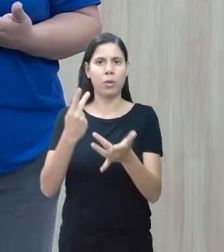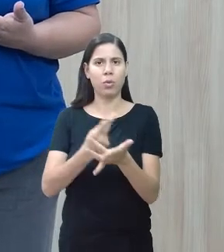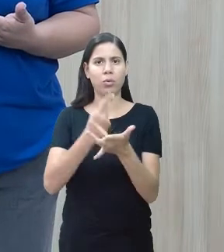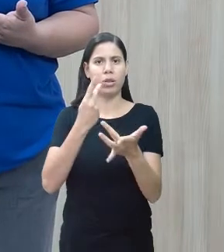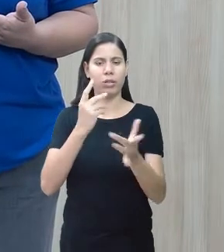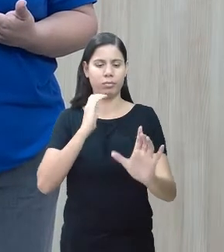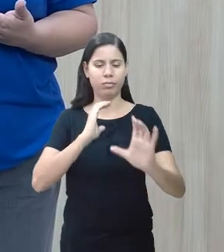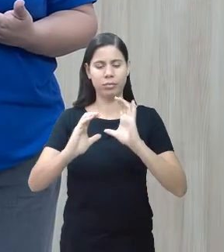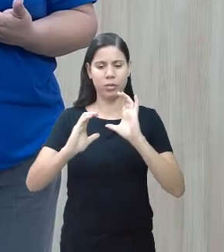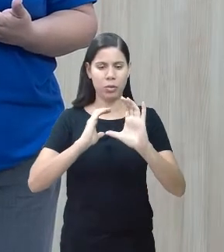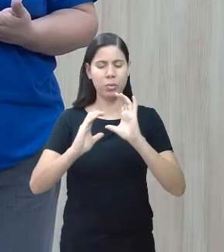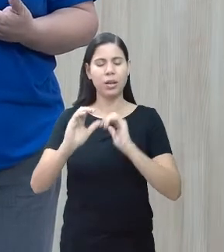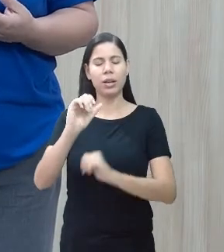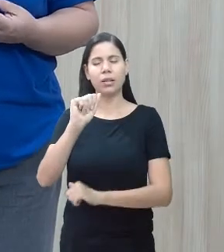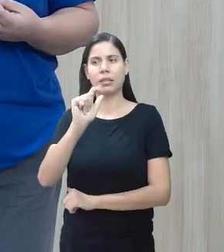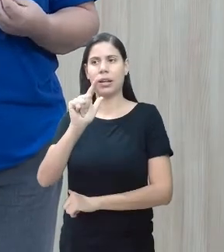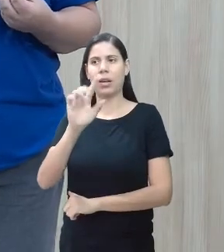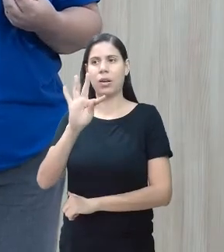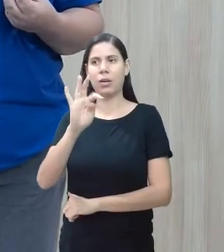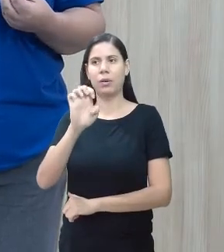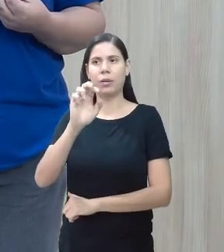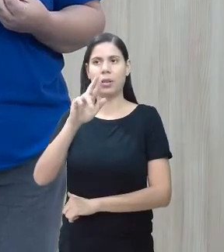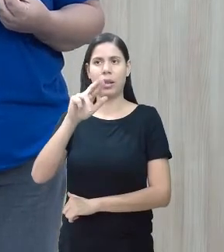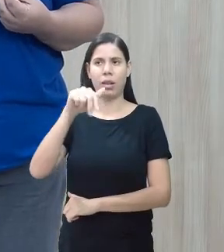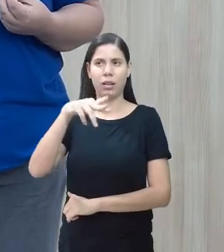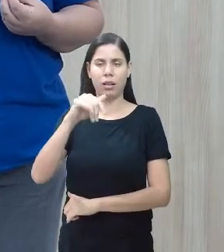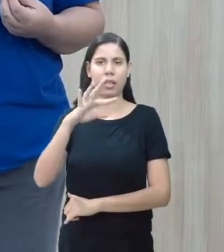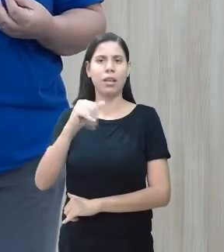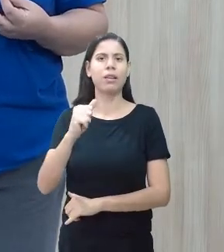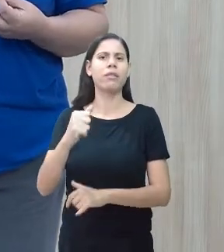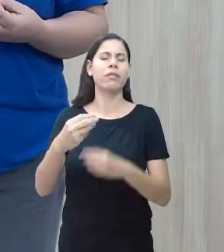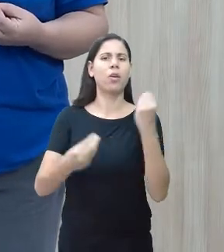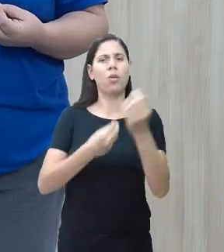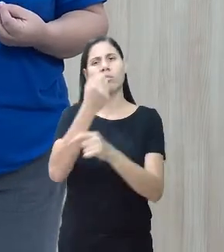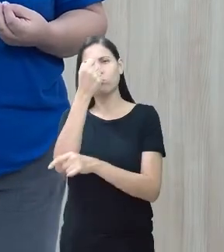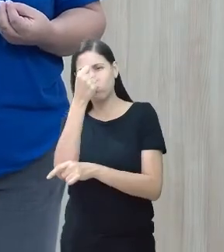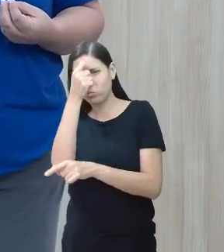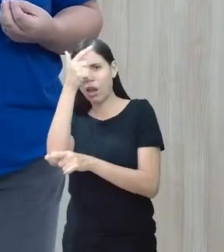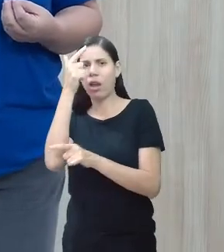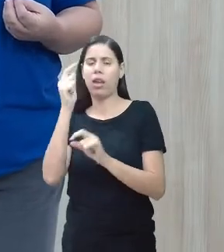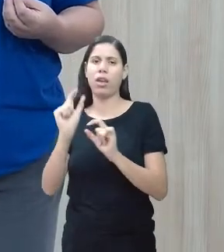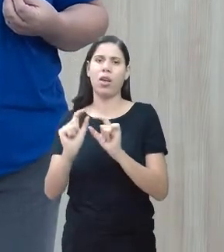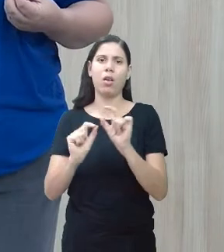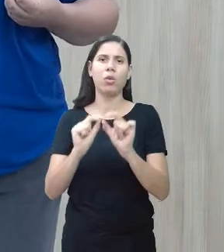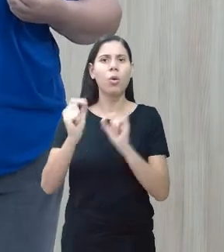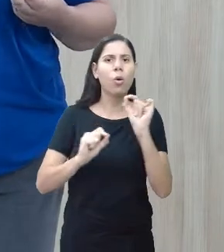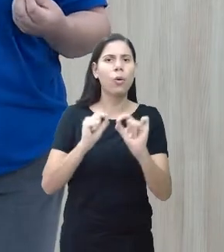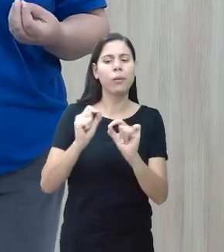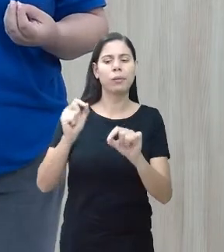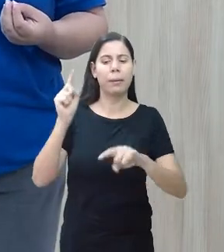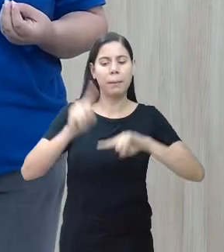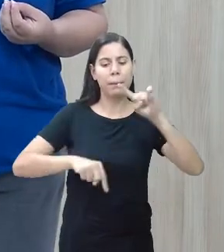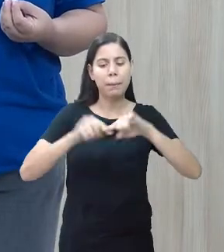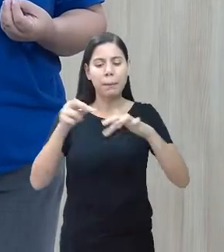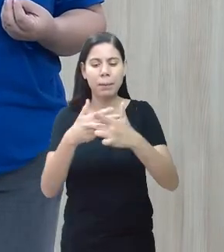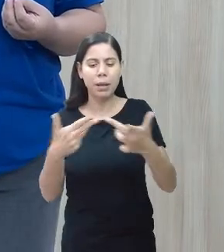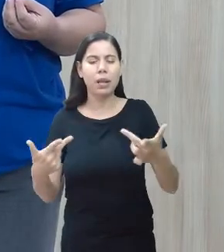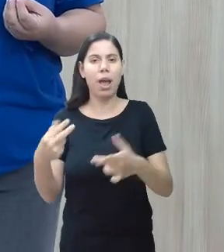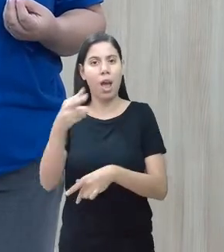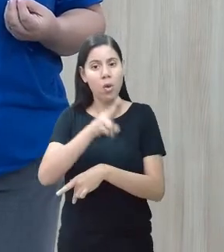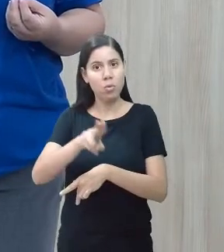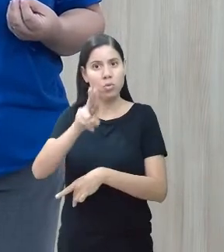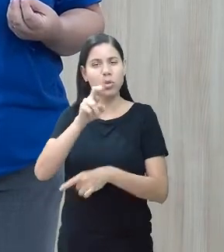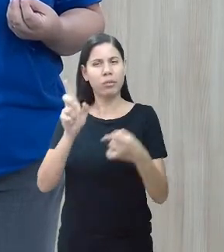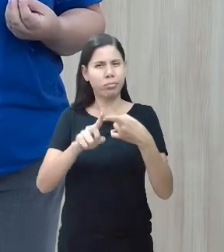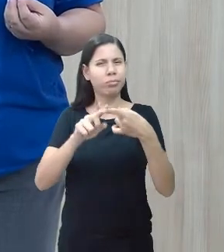comunicação alternativa. Passo a passo, desde a ideia, desde o material, do uso, da